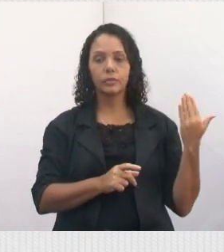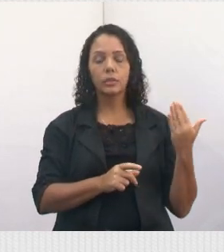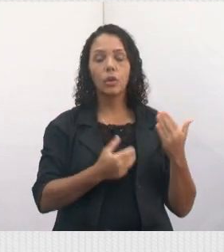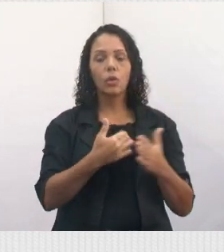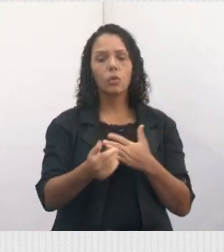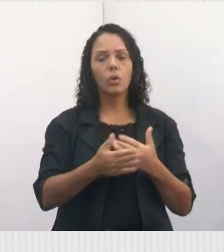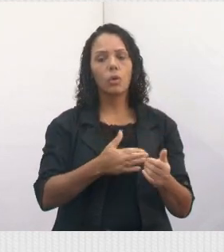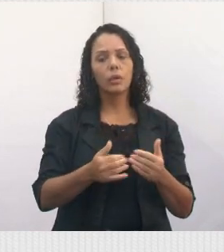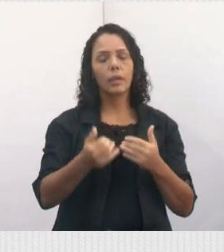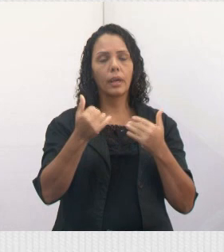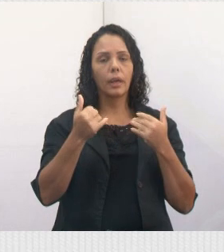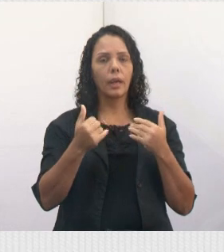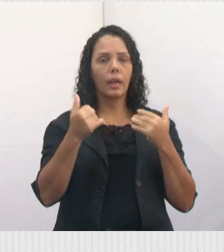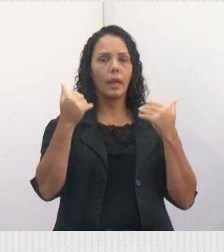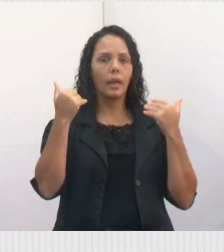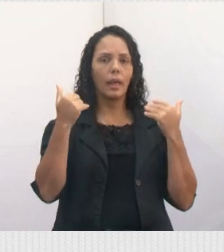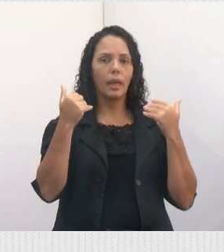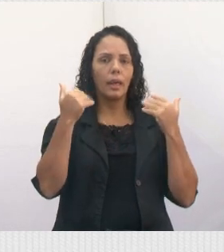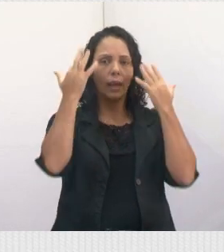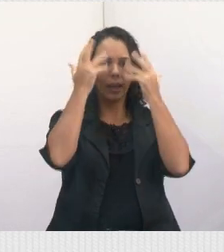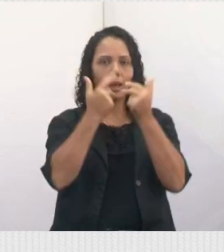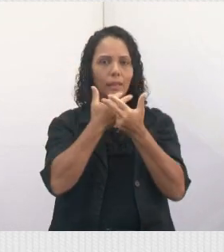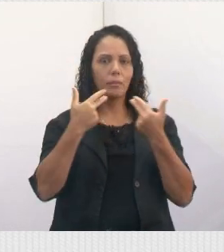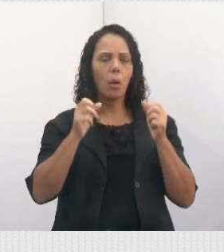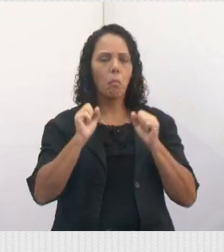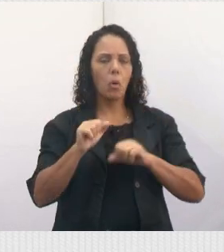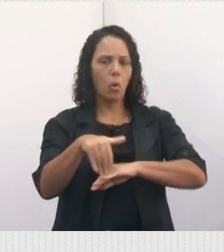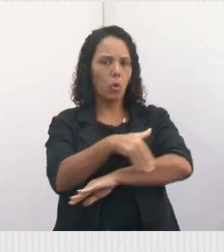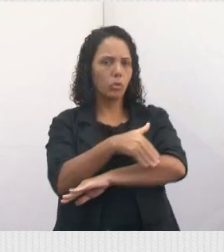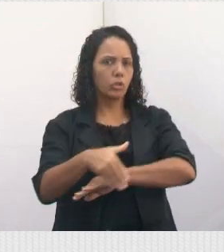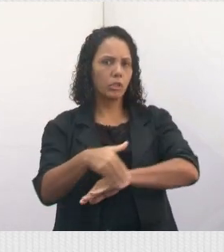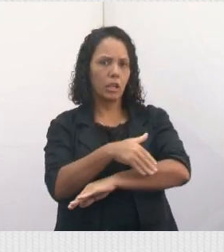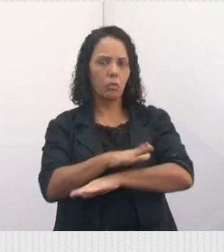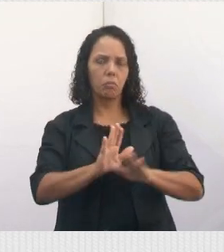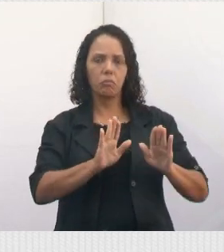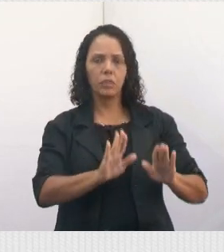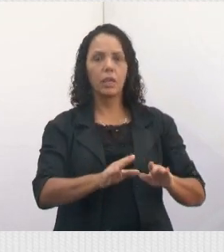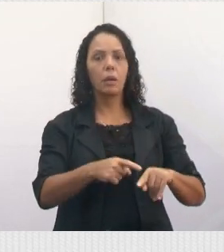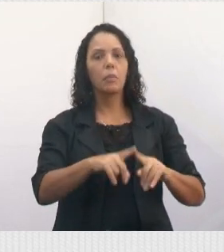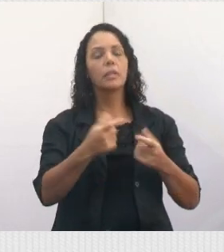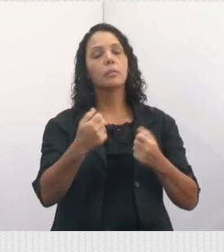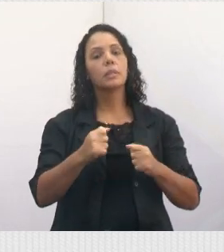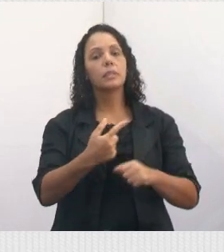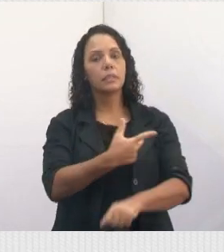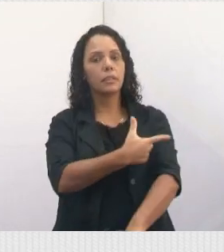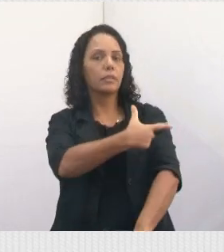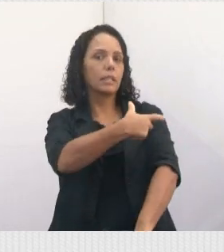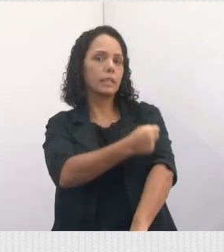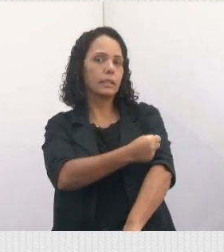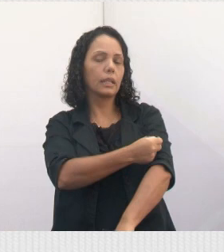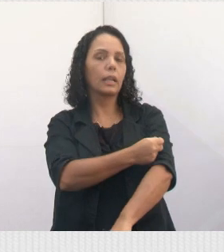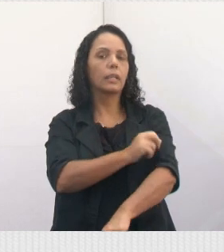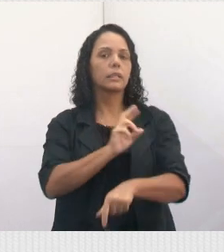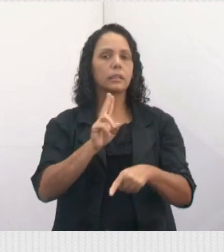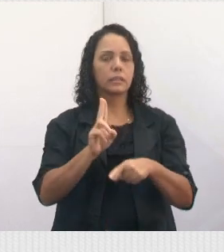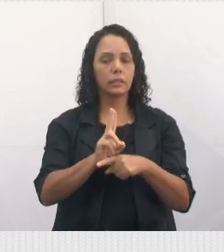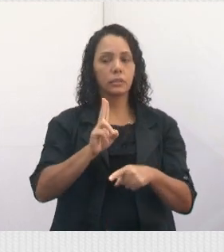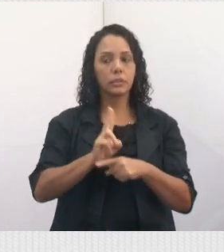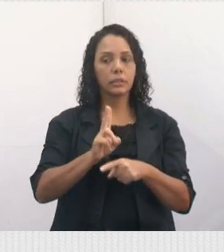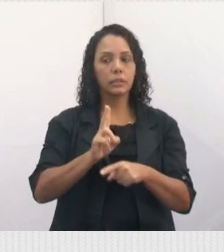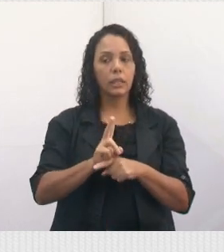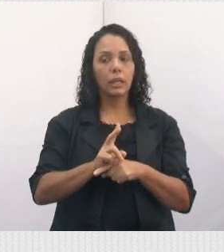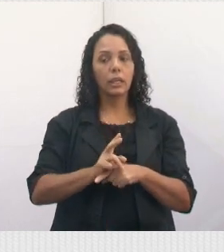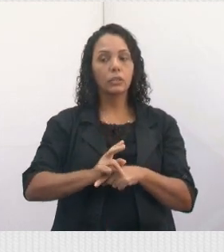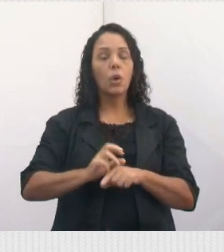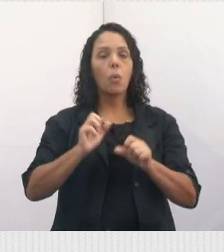animal, ele pode morar na rua, tá? Desde que ele esteja tratado, vacinado, castrado. E ele pode ser colocado, se ele está numa rua